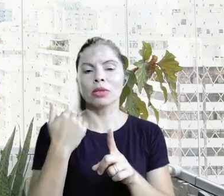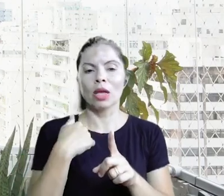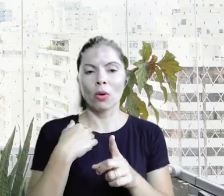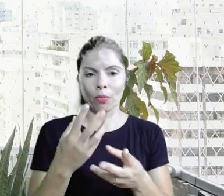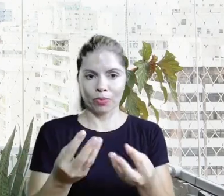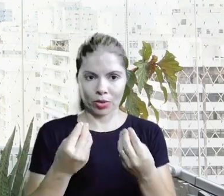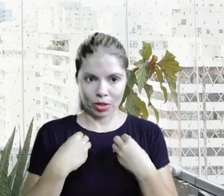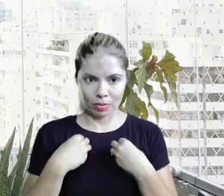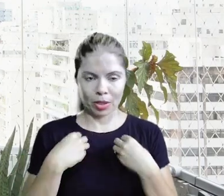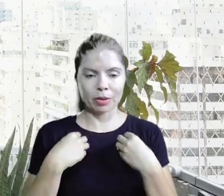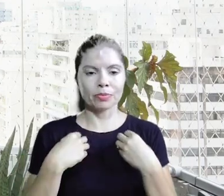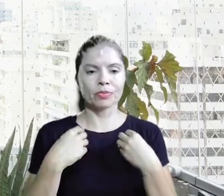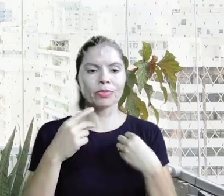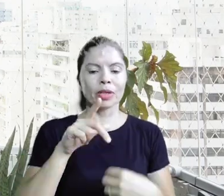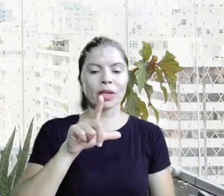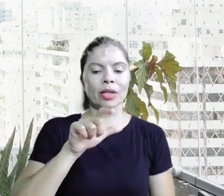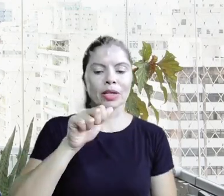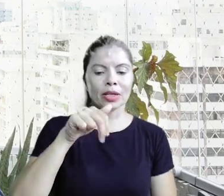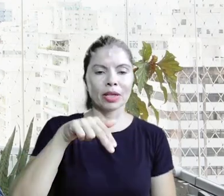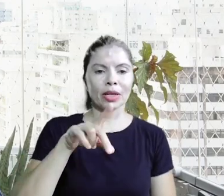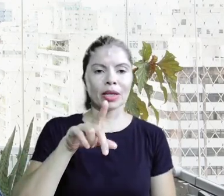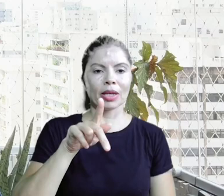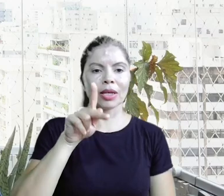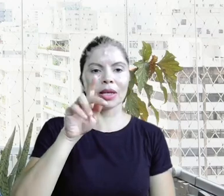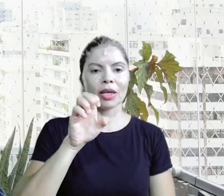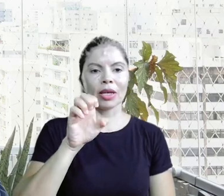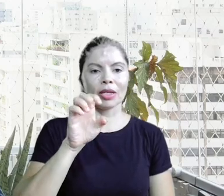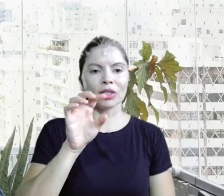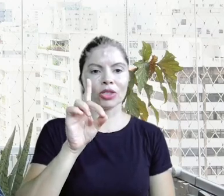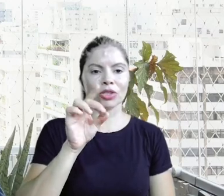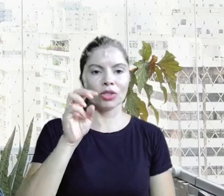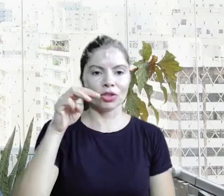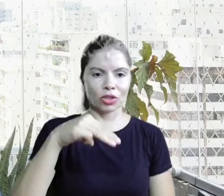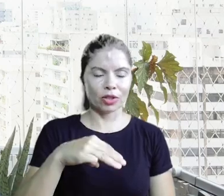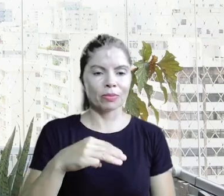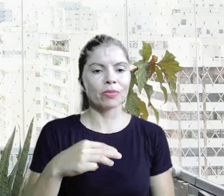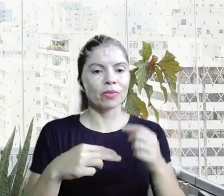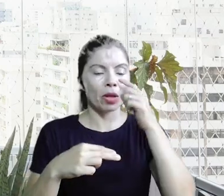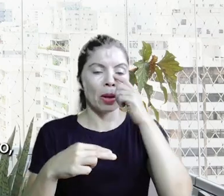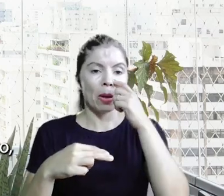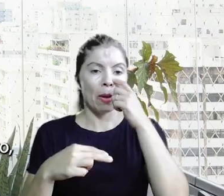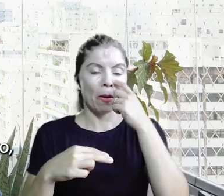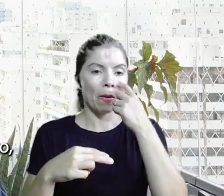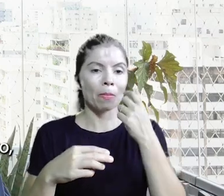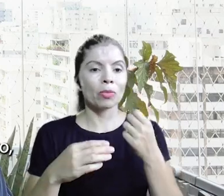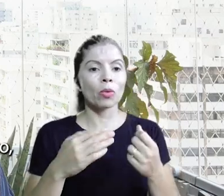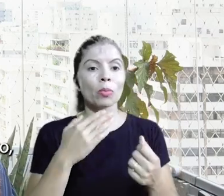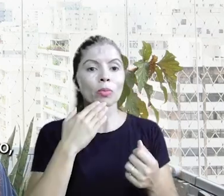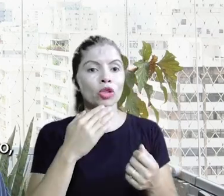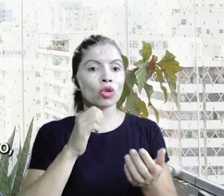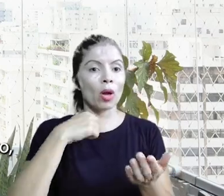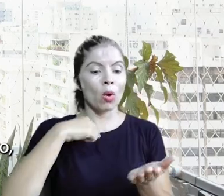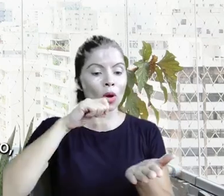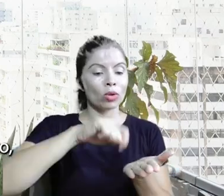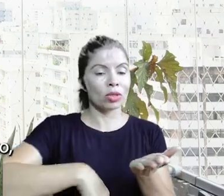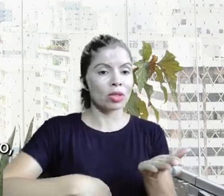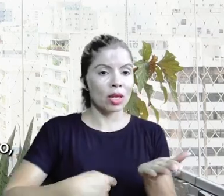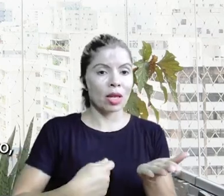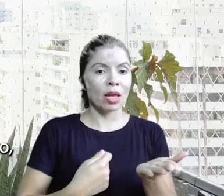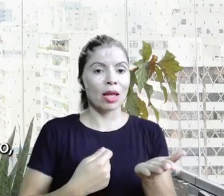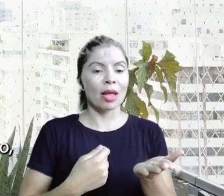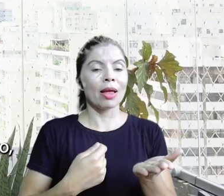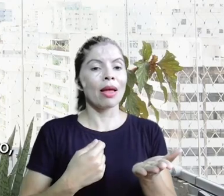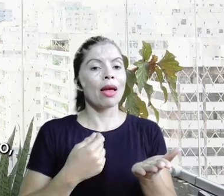eu recebi no linkedin um e-mail dizendo que era para eu cadastrar o talento sênior num evento num prêmio